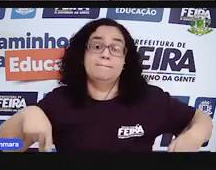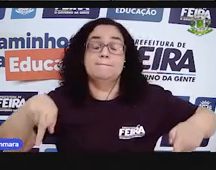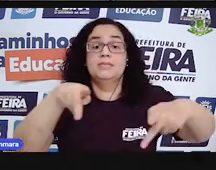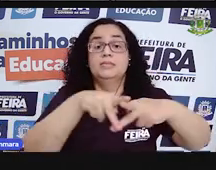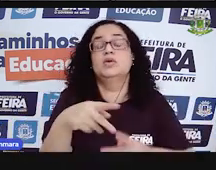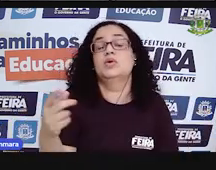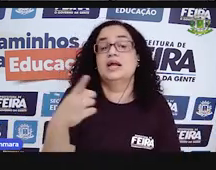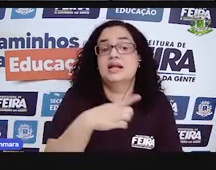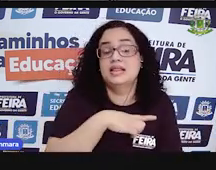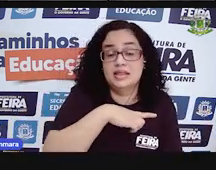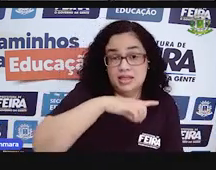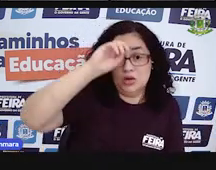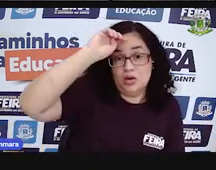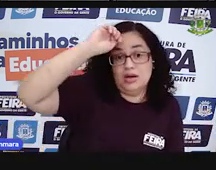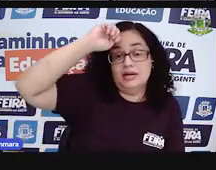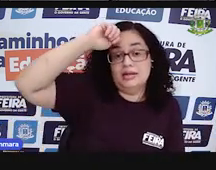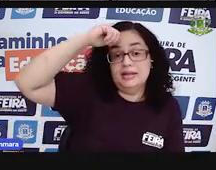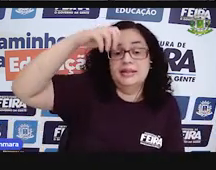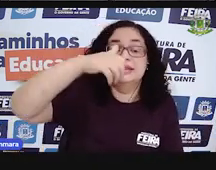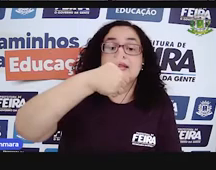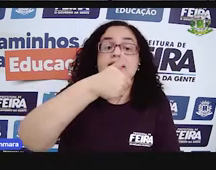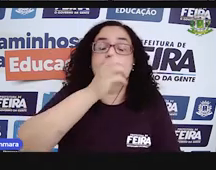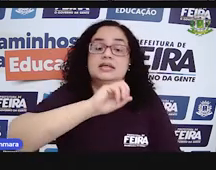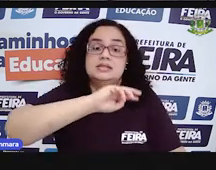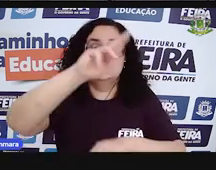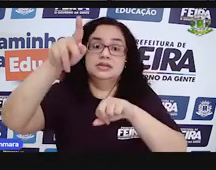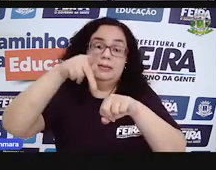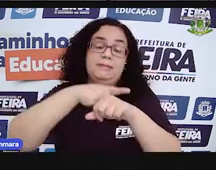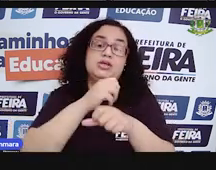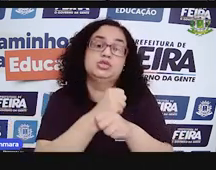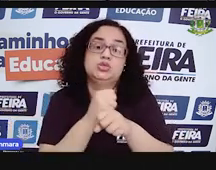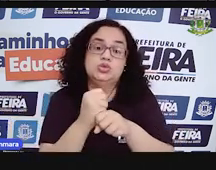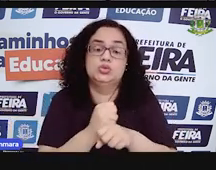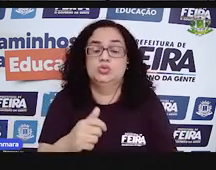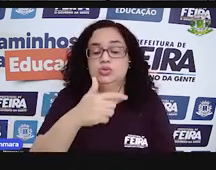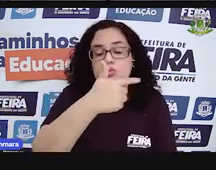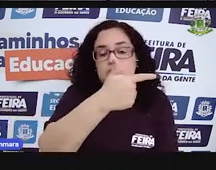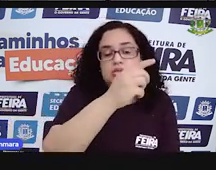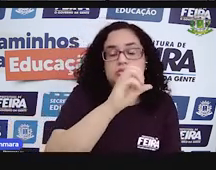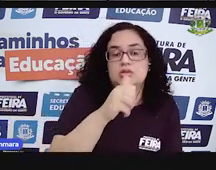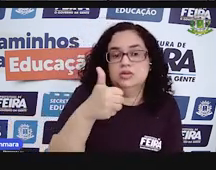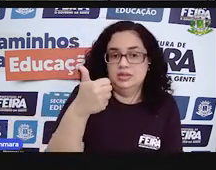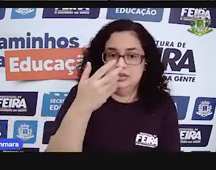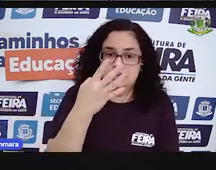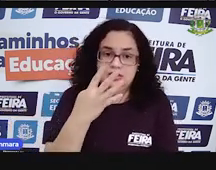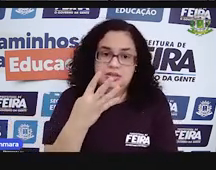ocupou a África por aqueles 10 países em 2014? Foram